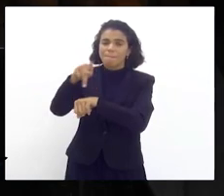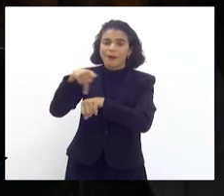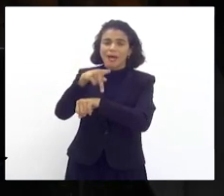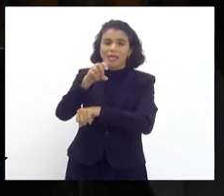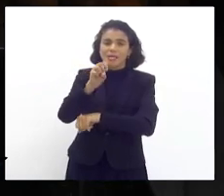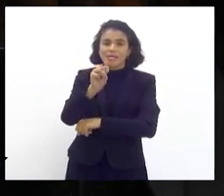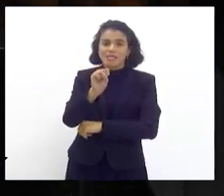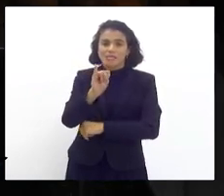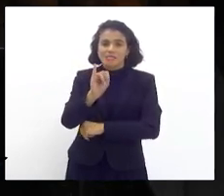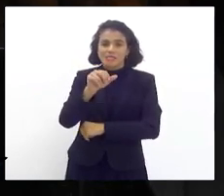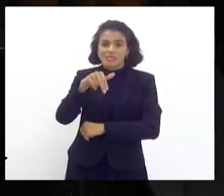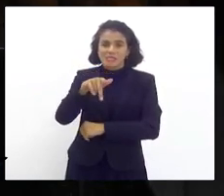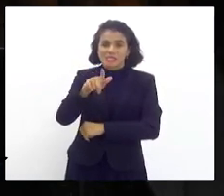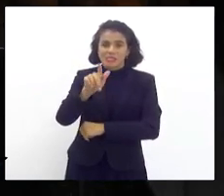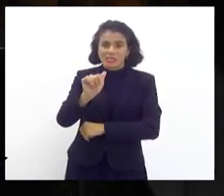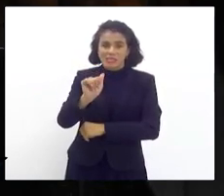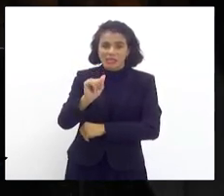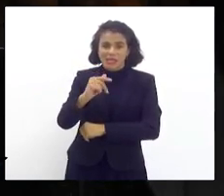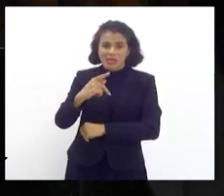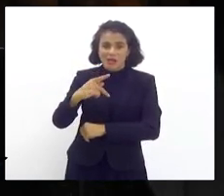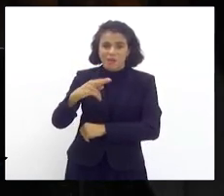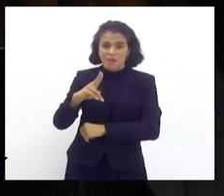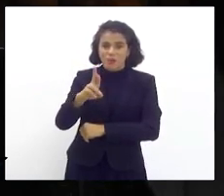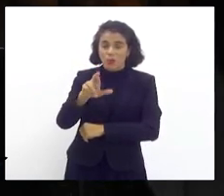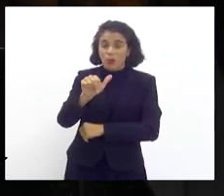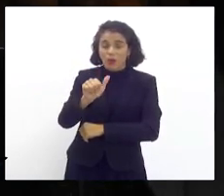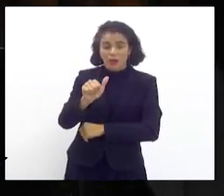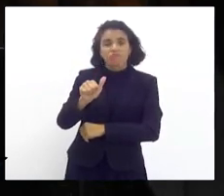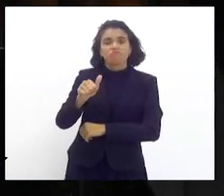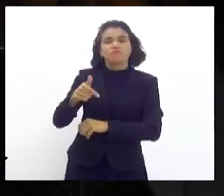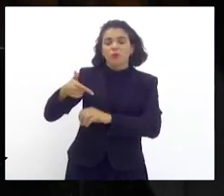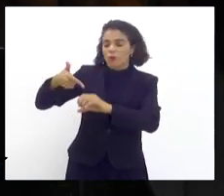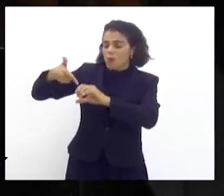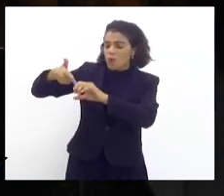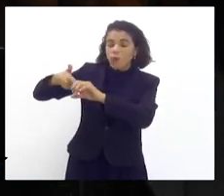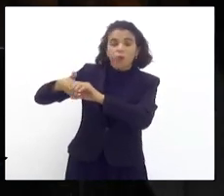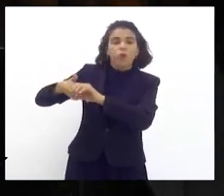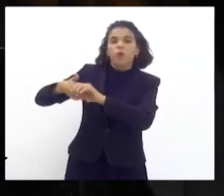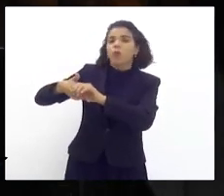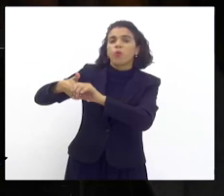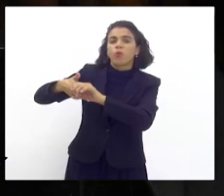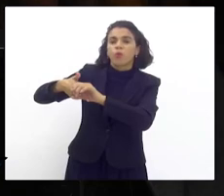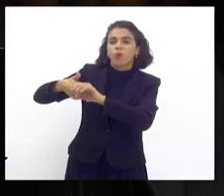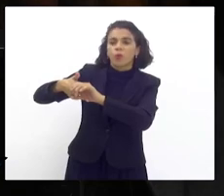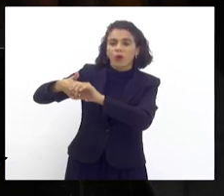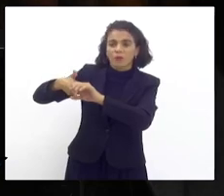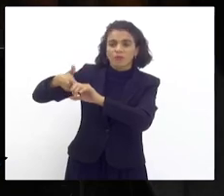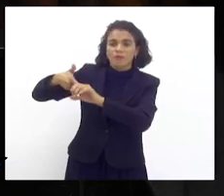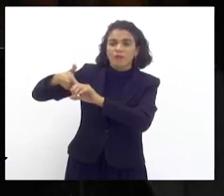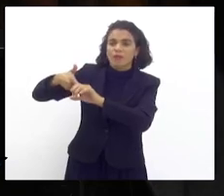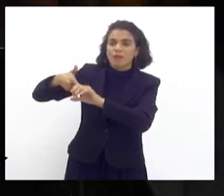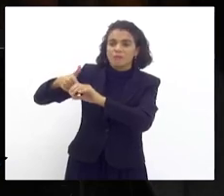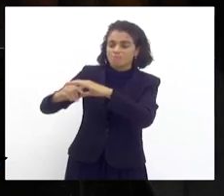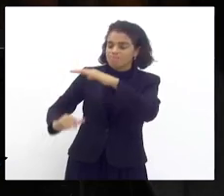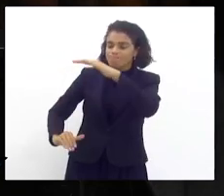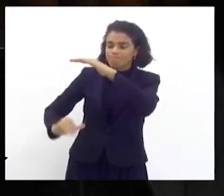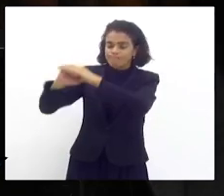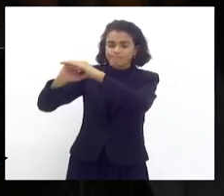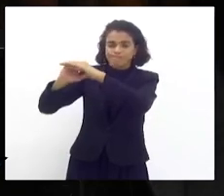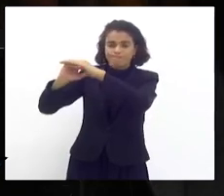evidentemente, estava com seus tanques de combustíveis, como ainda estão lotados.